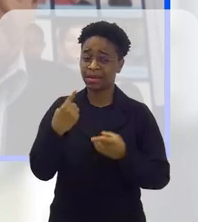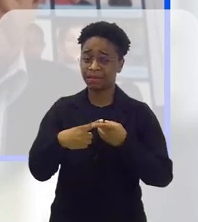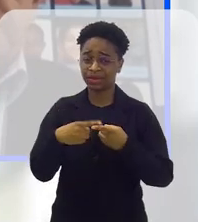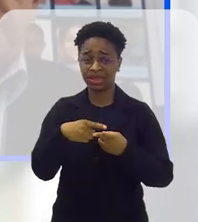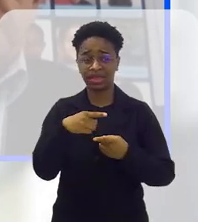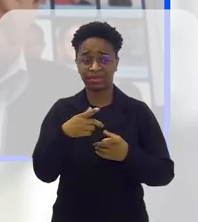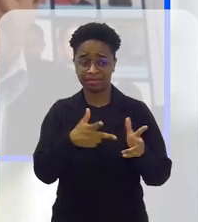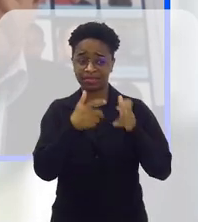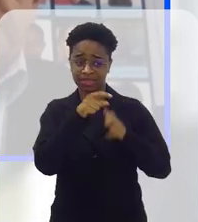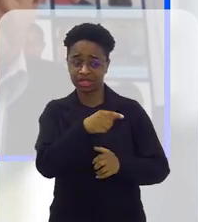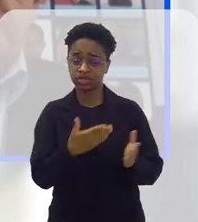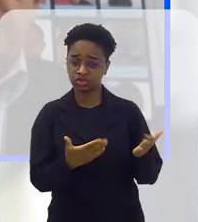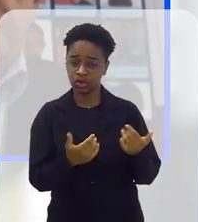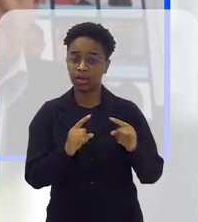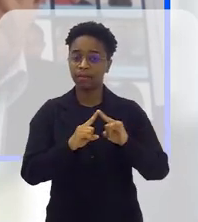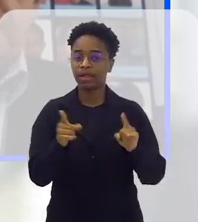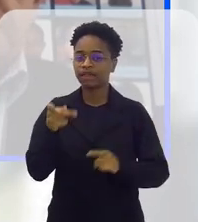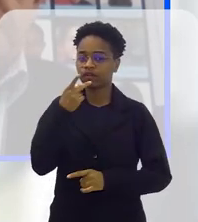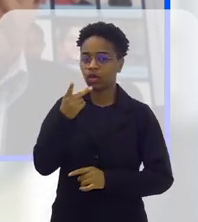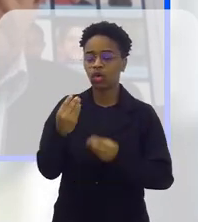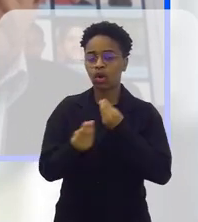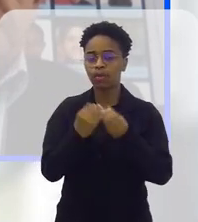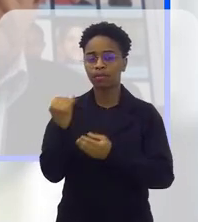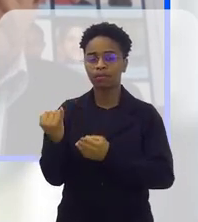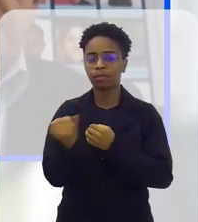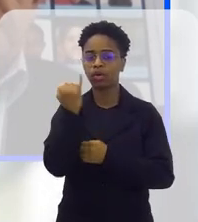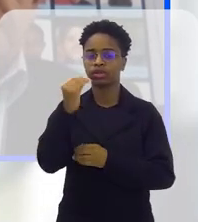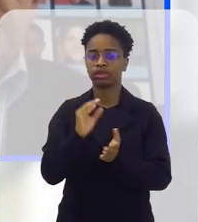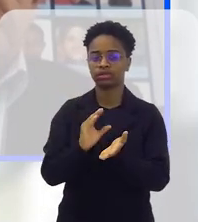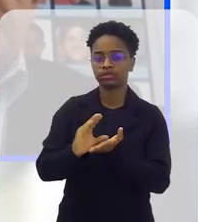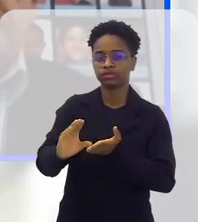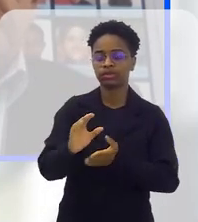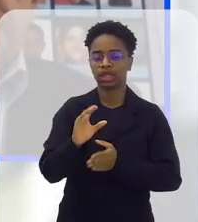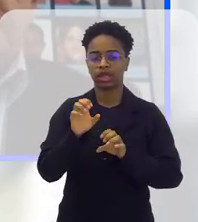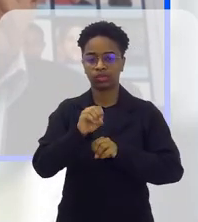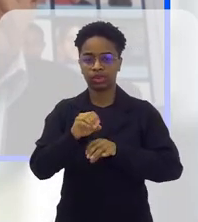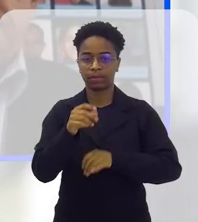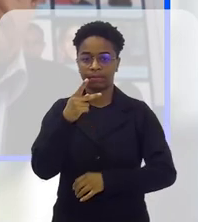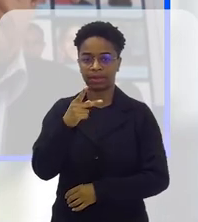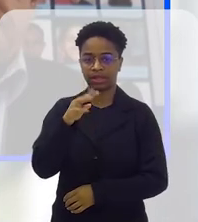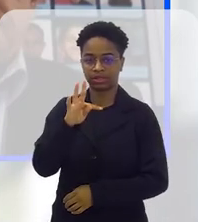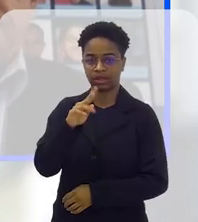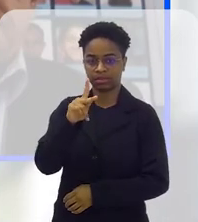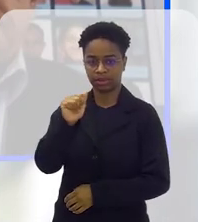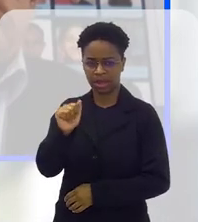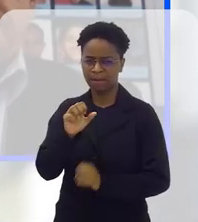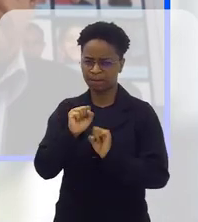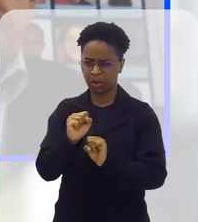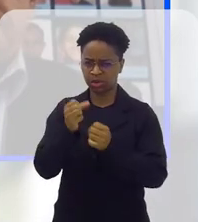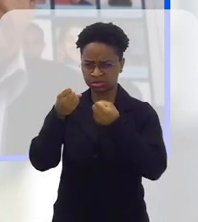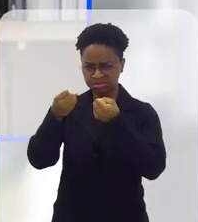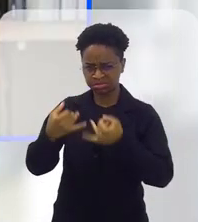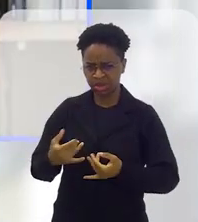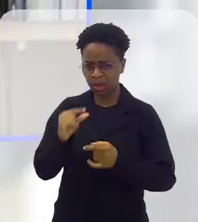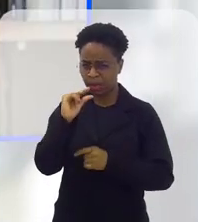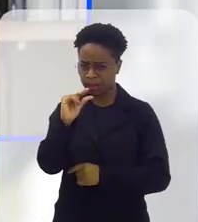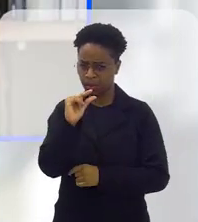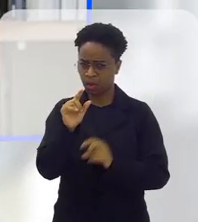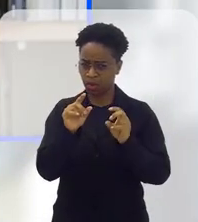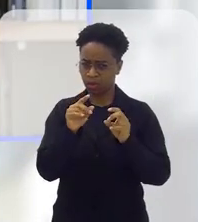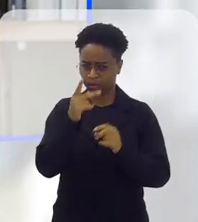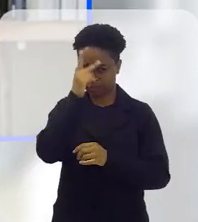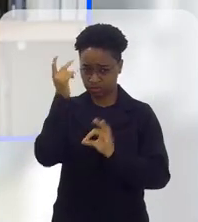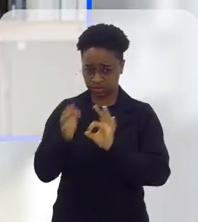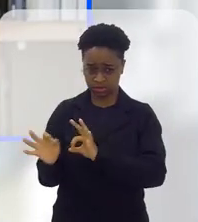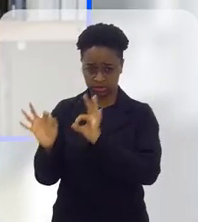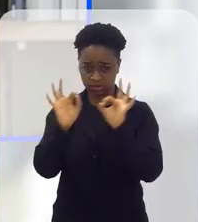deputado acabou de falar da importância de se investir na educação, né? O PTPA. Você poderia explicar um pouco